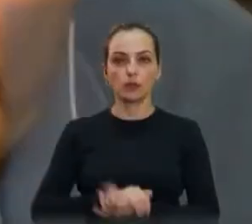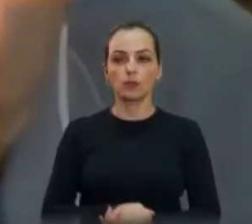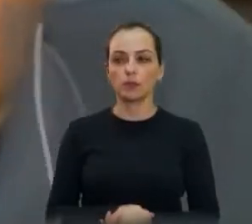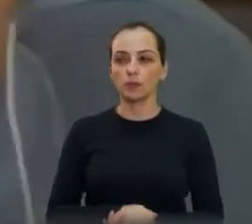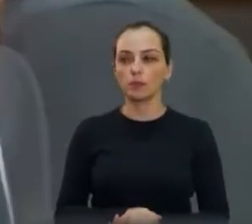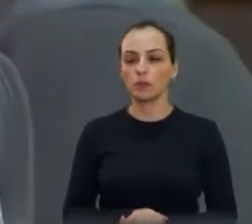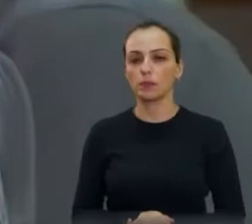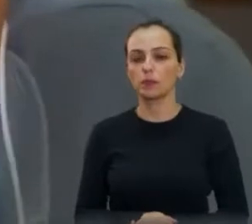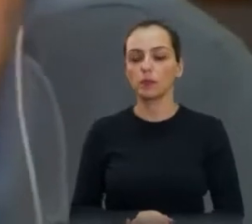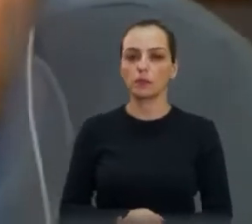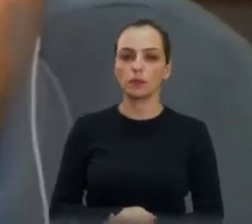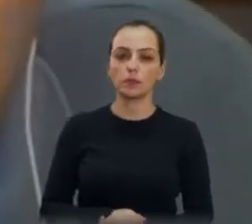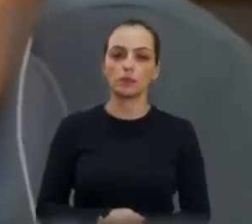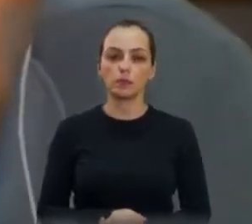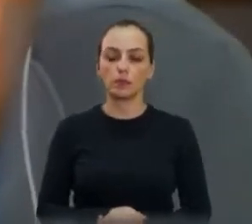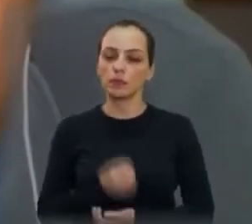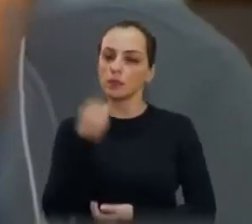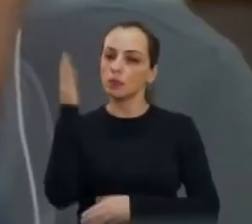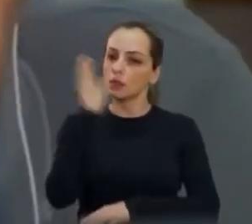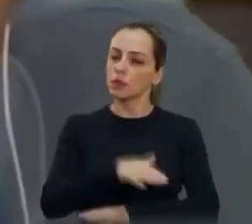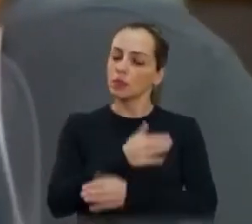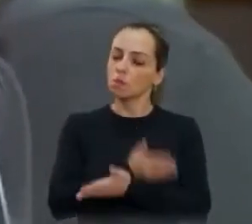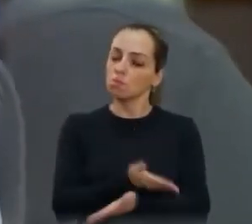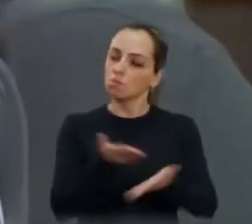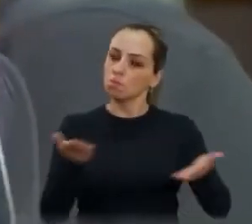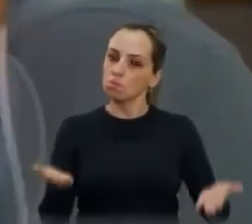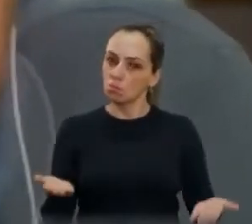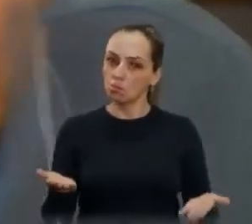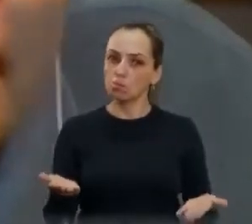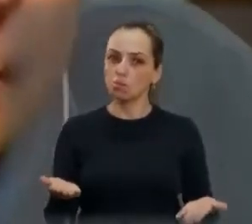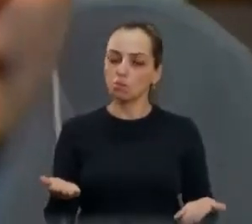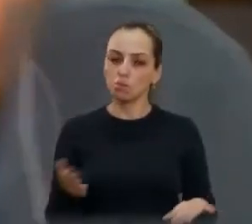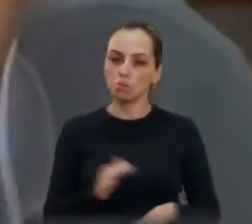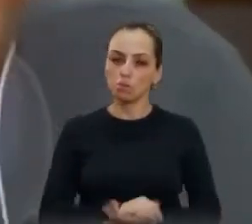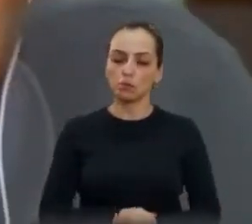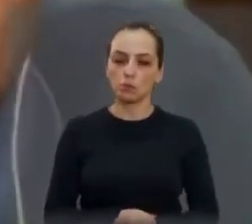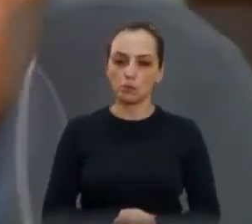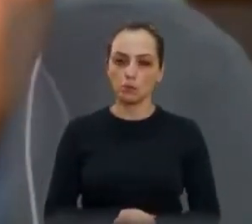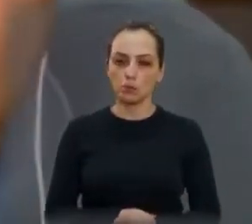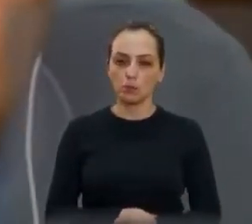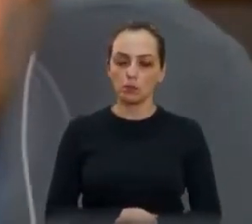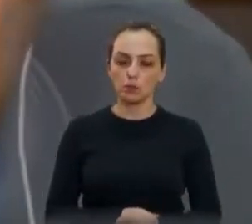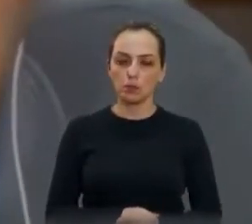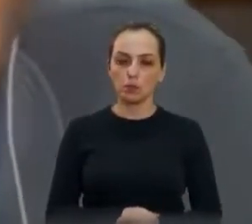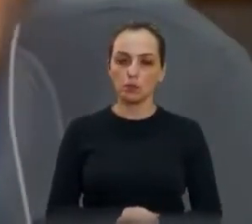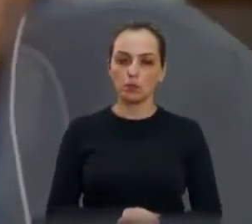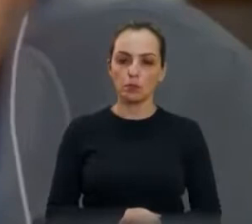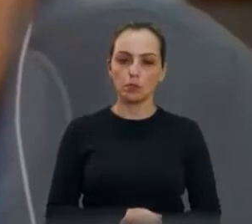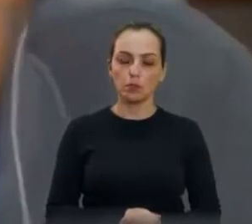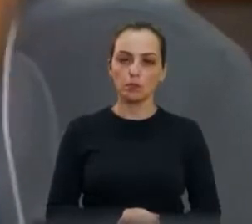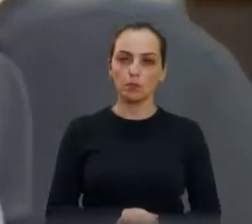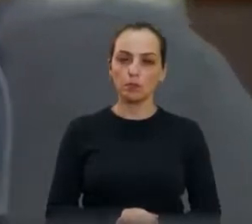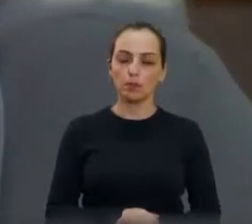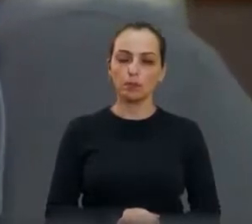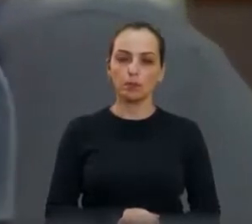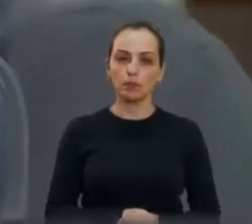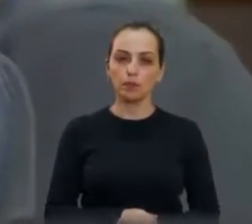Boa tarde, presidente, novos vereadores. Presidente, a todos que me assistem pela transmissão.